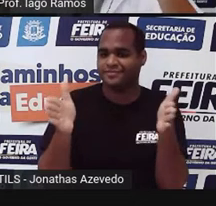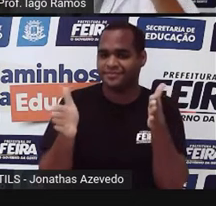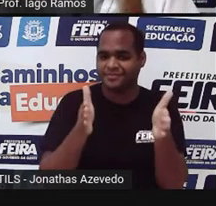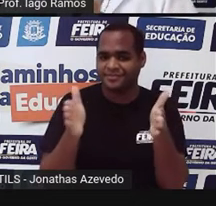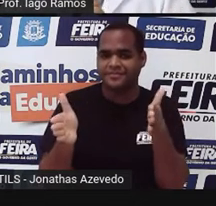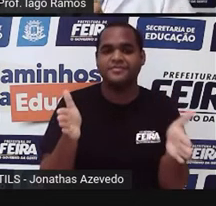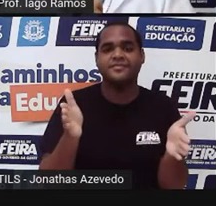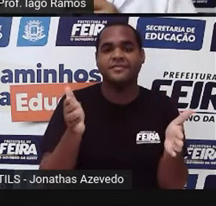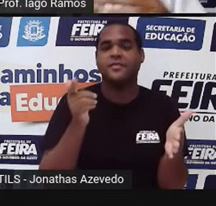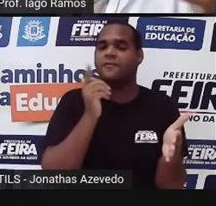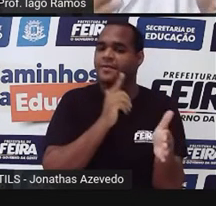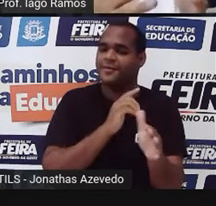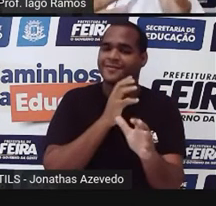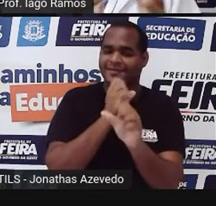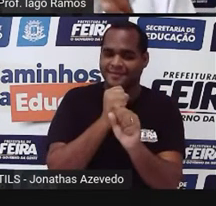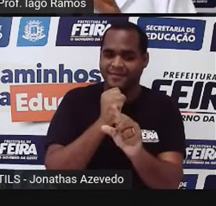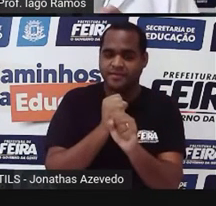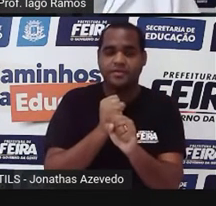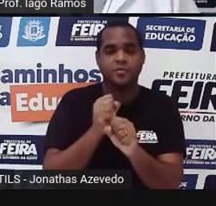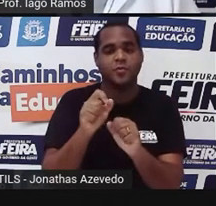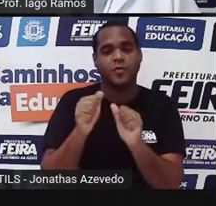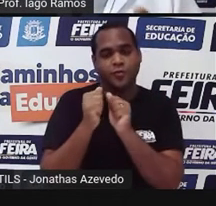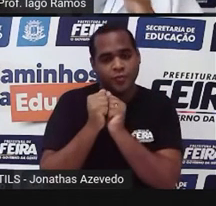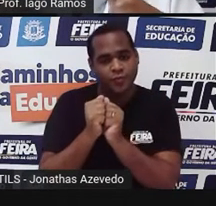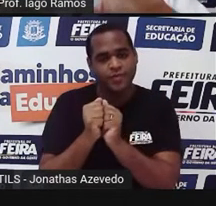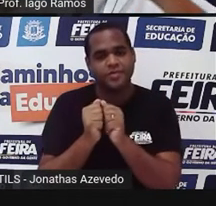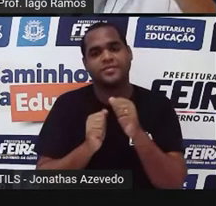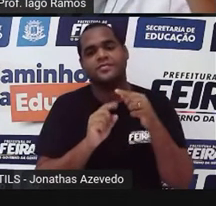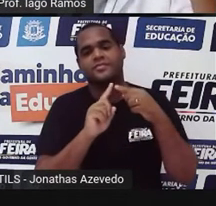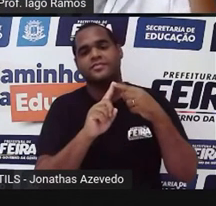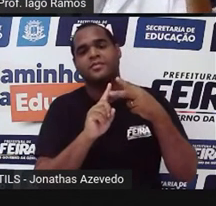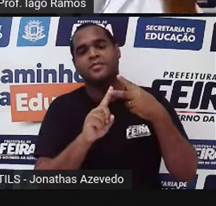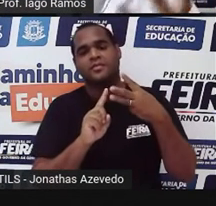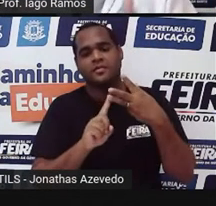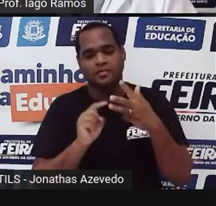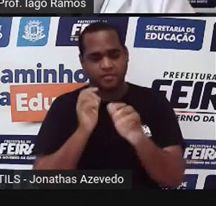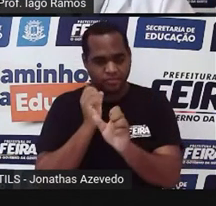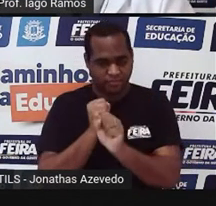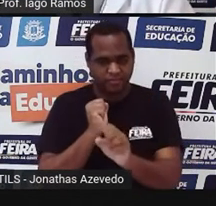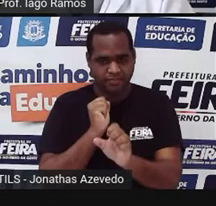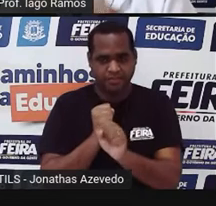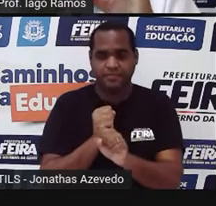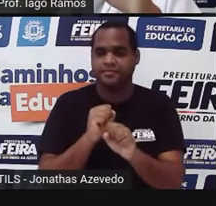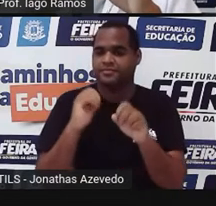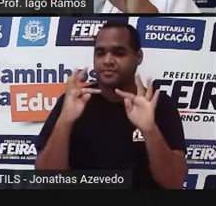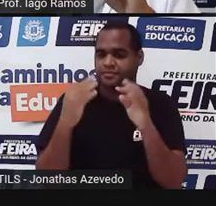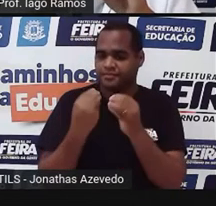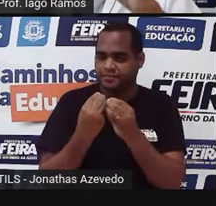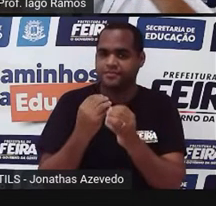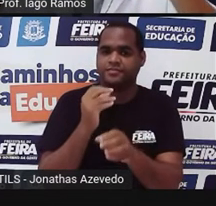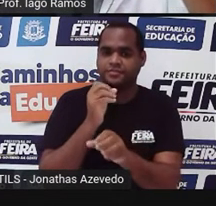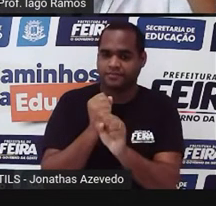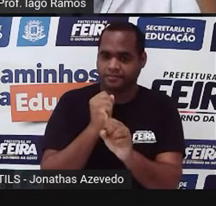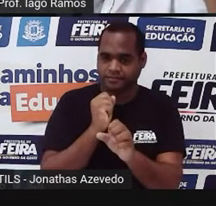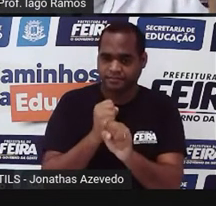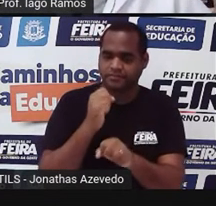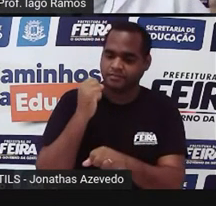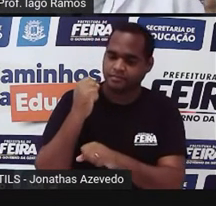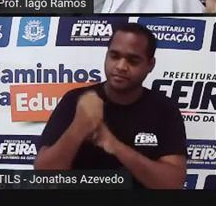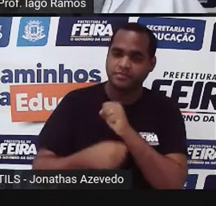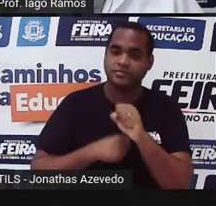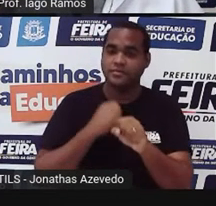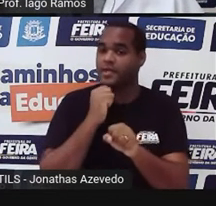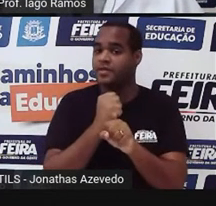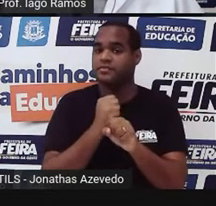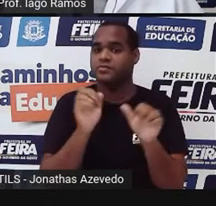o total da sua nota. A gente juntou as três notas, isso deu o total da sua nota no ano inteiro.